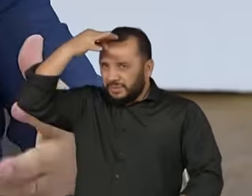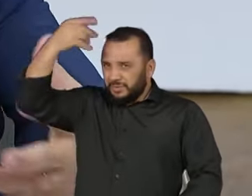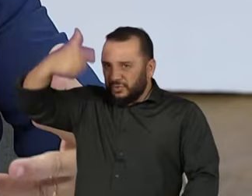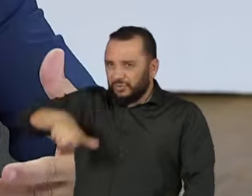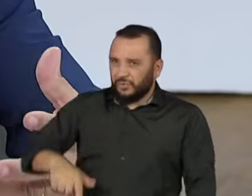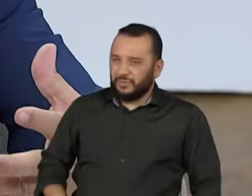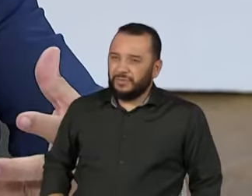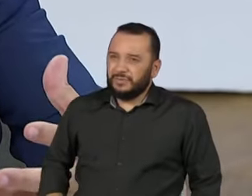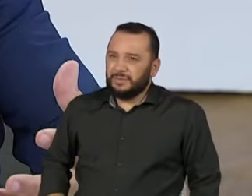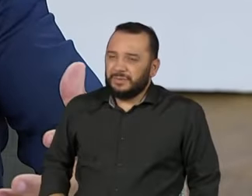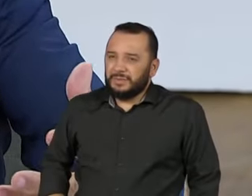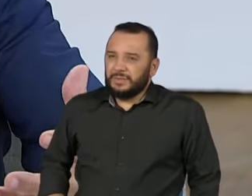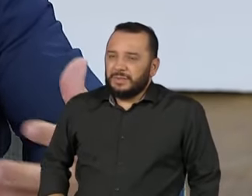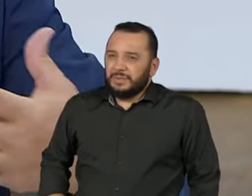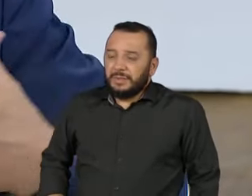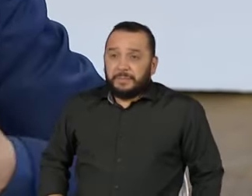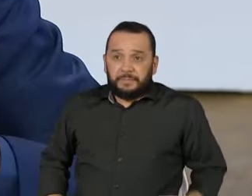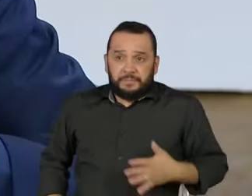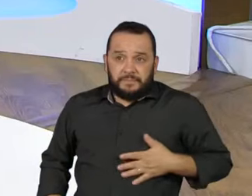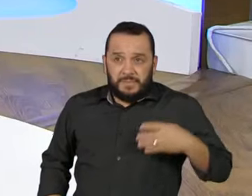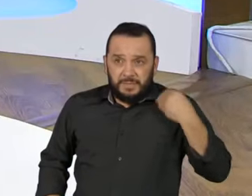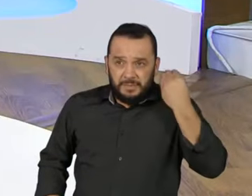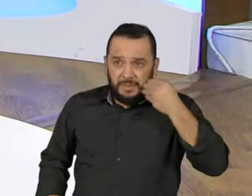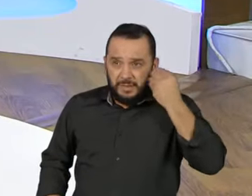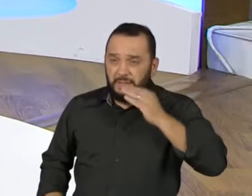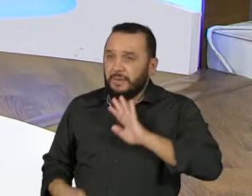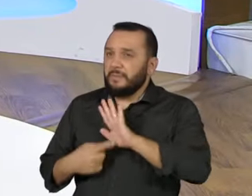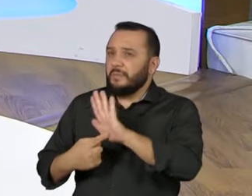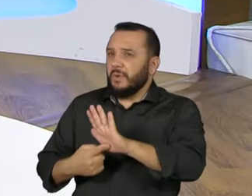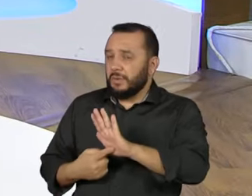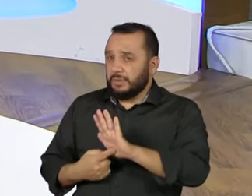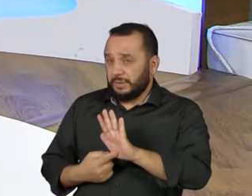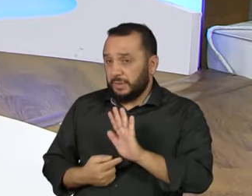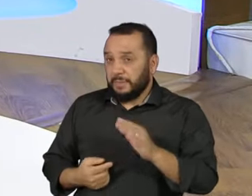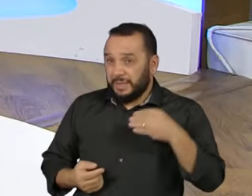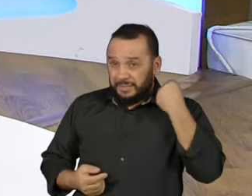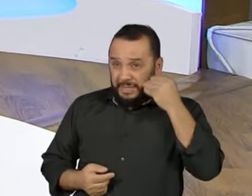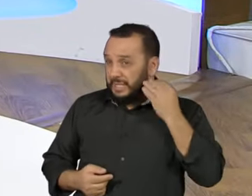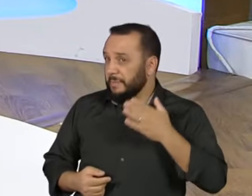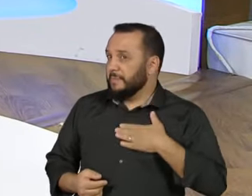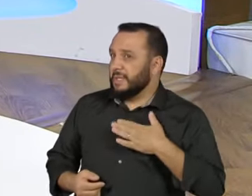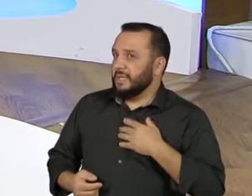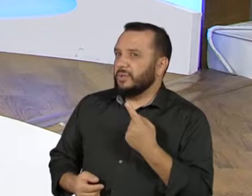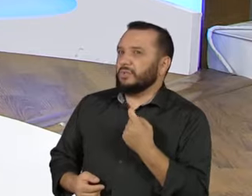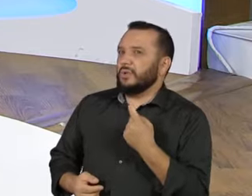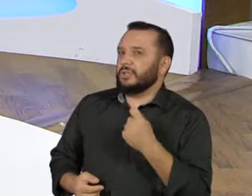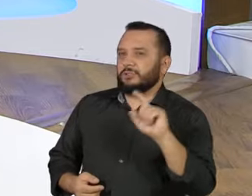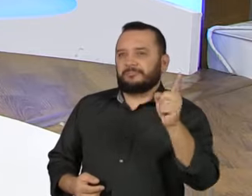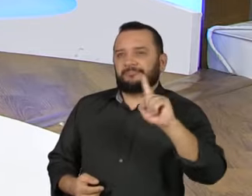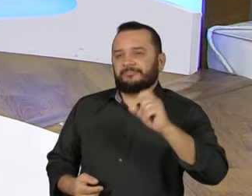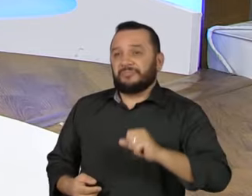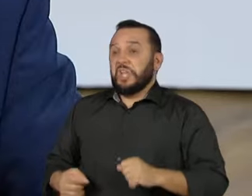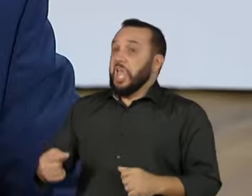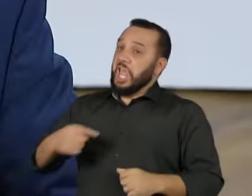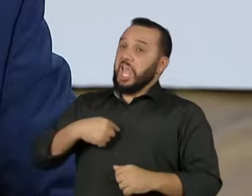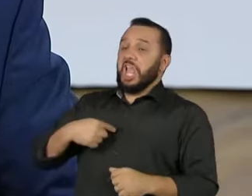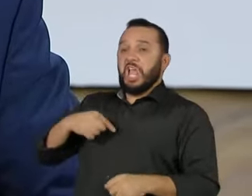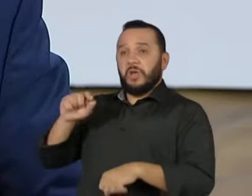aquela experiência ali mostra, mas aquela experiência não é minha isolada. Eu nunca falo, eu fiz.